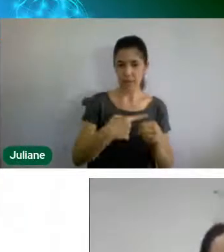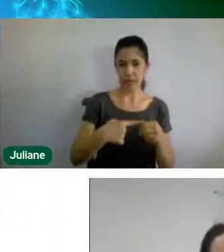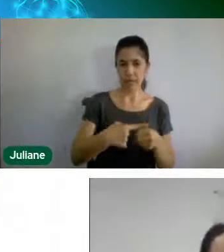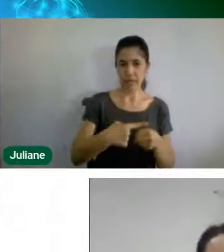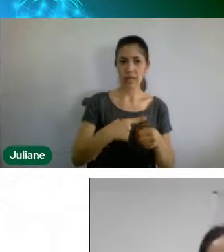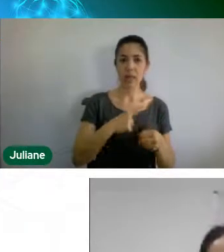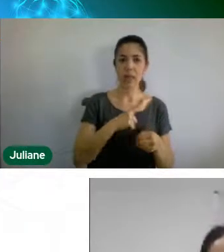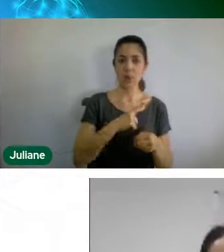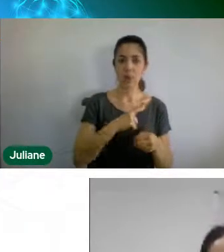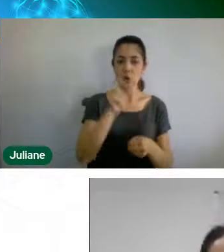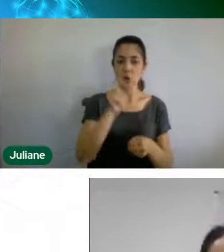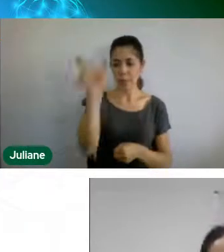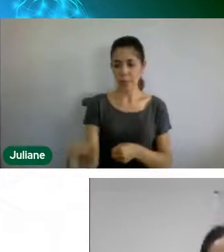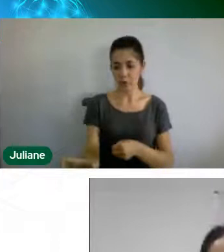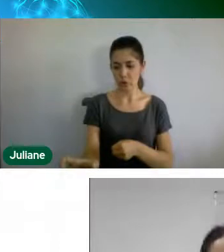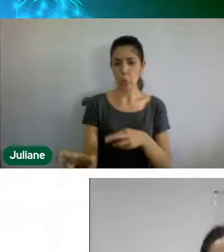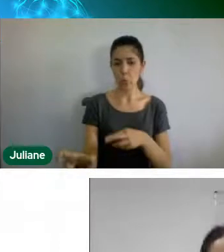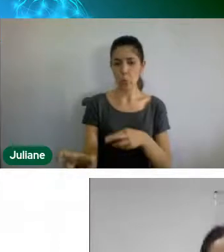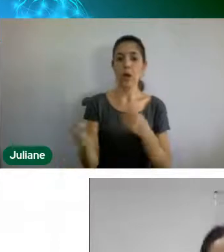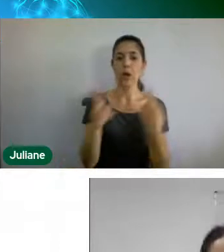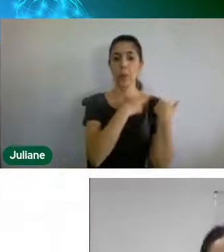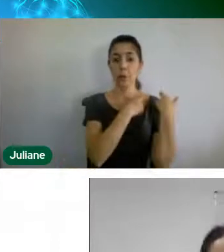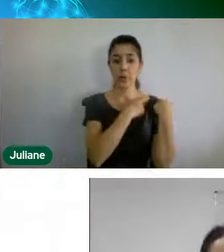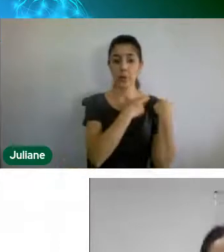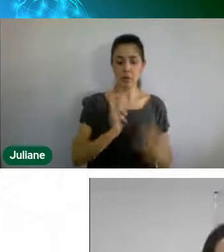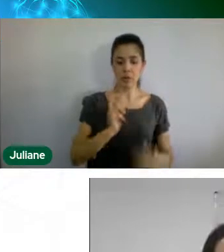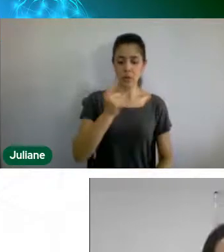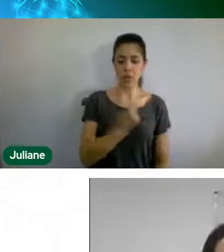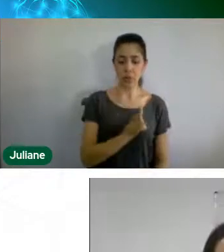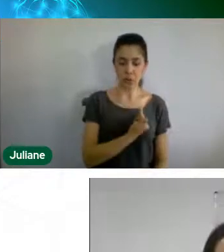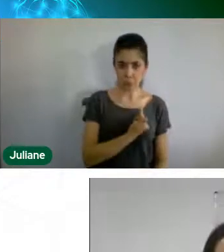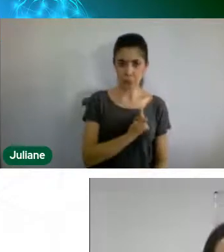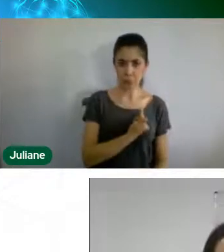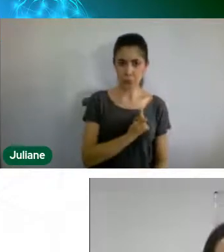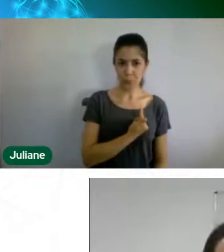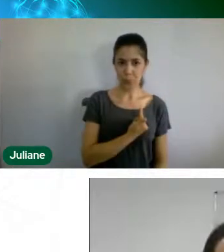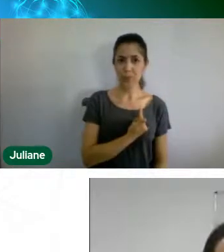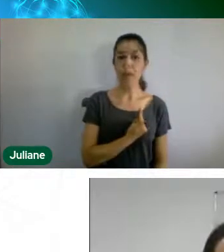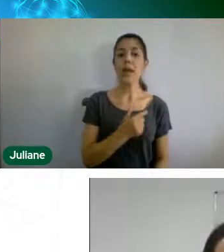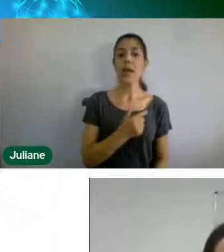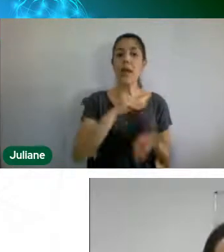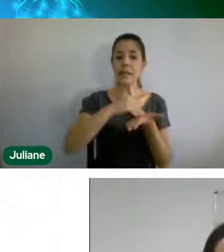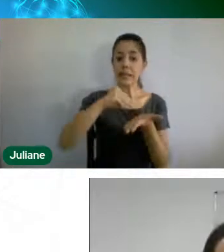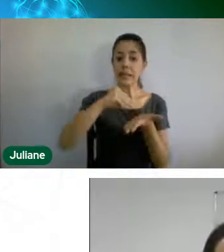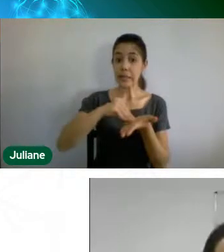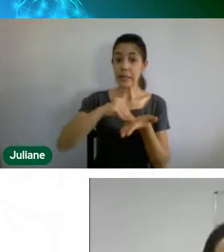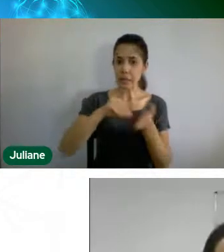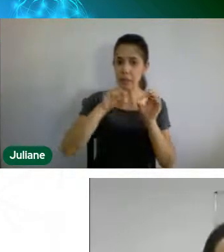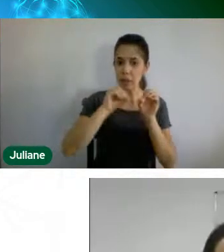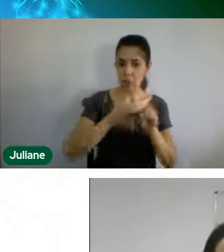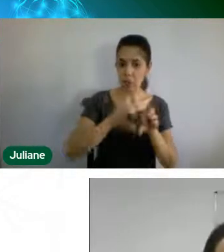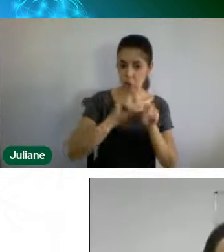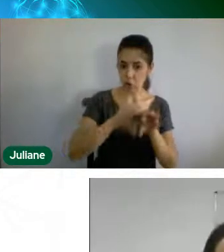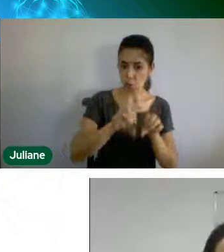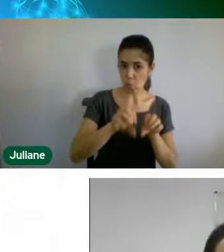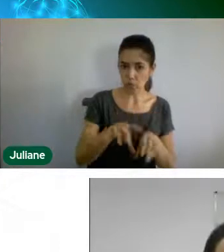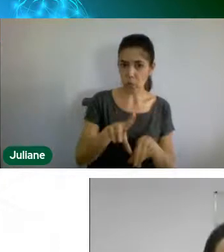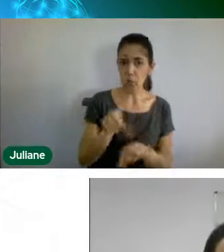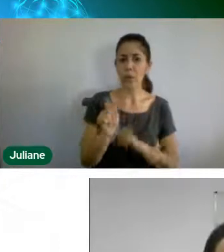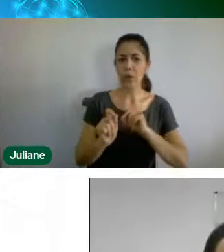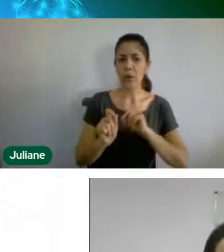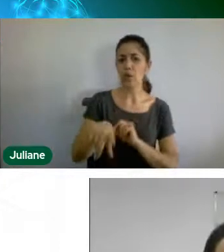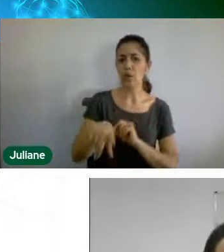que é designado pela Secretaria de Educação e que vem para as reuniões da rede de Aralcárias.